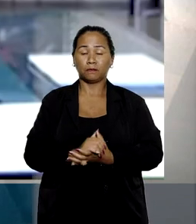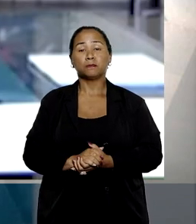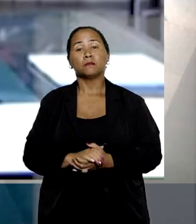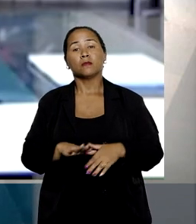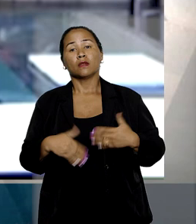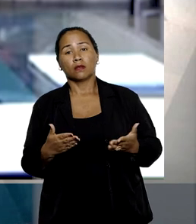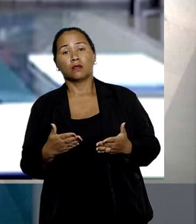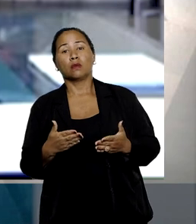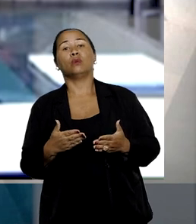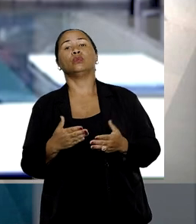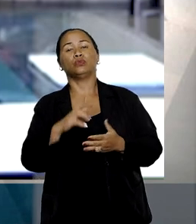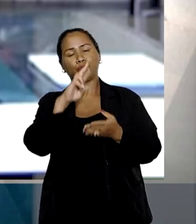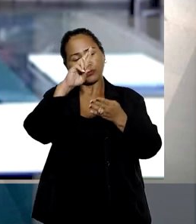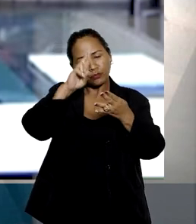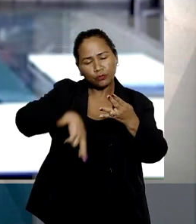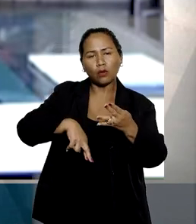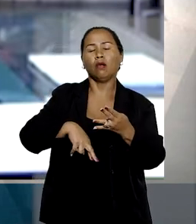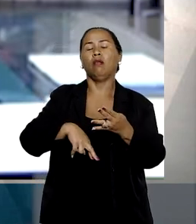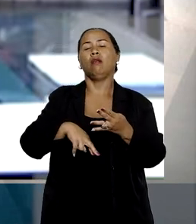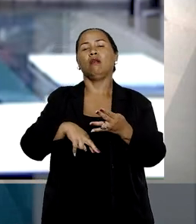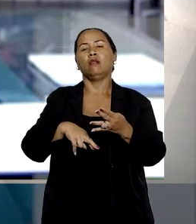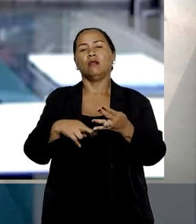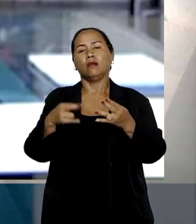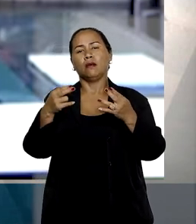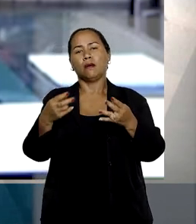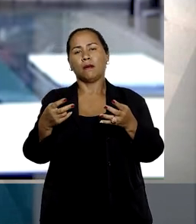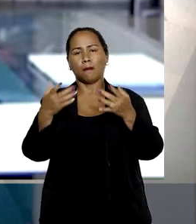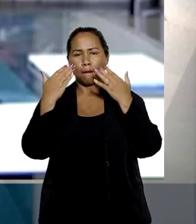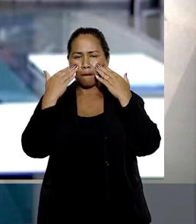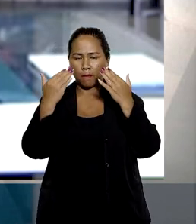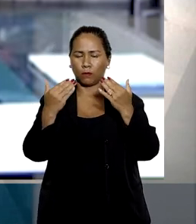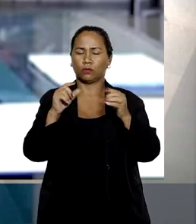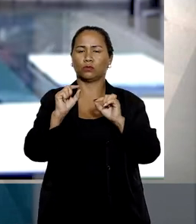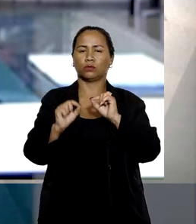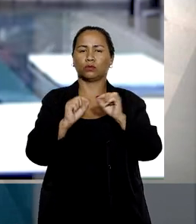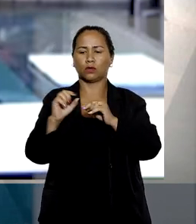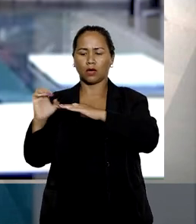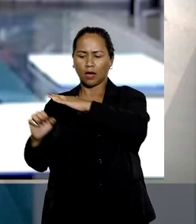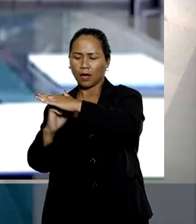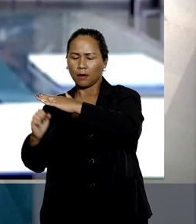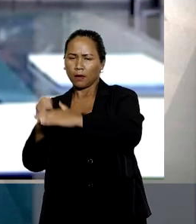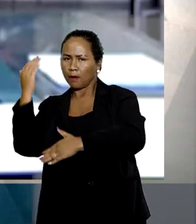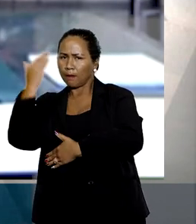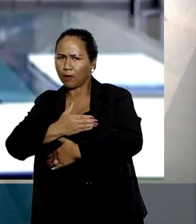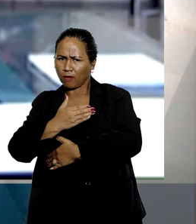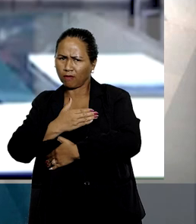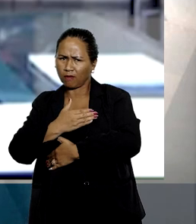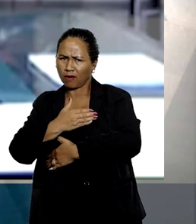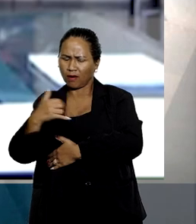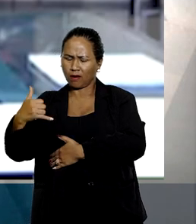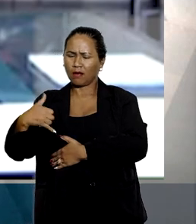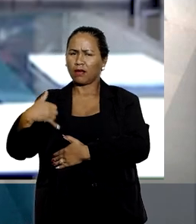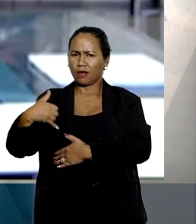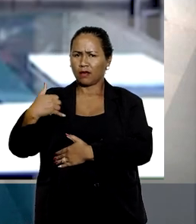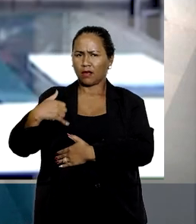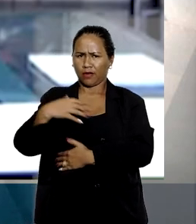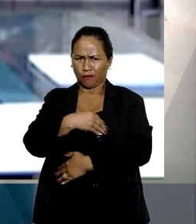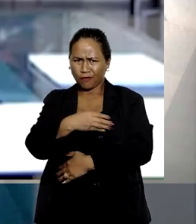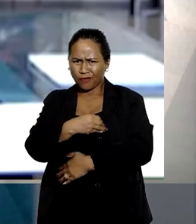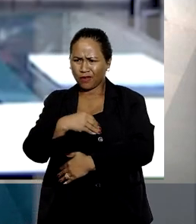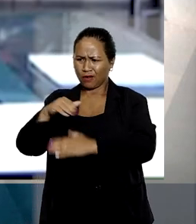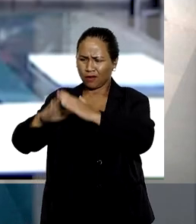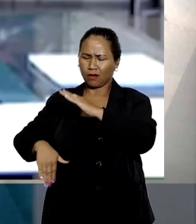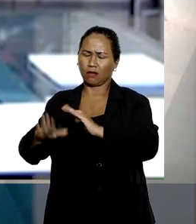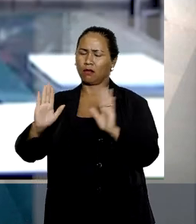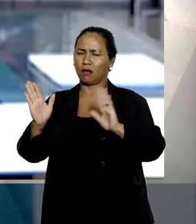Apesar disso, a relatora destacou que, no caso dos autos, não caberia à empresa comprovar a má-fé da filha. O